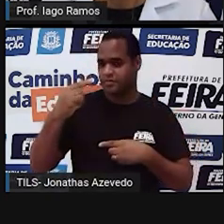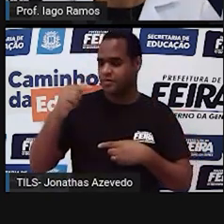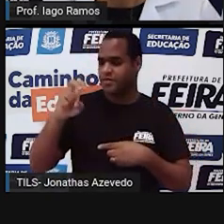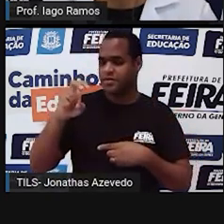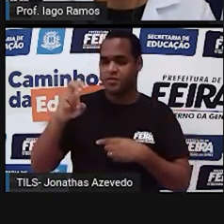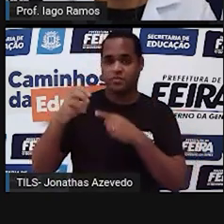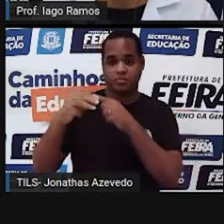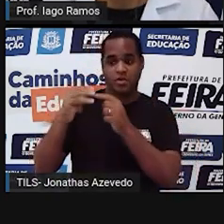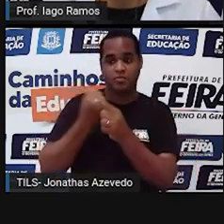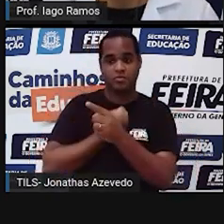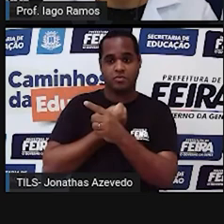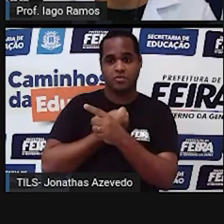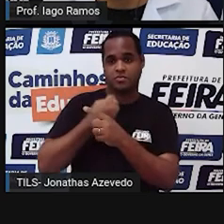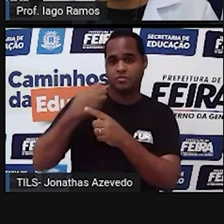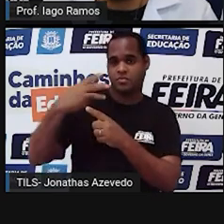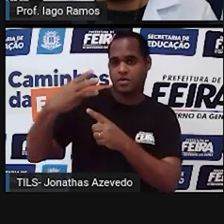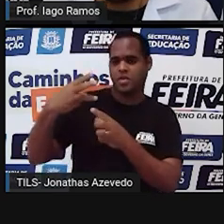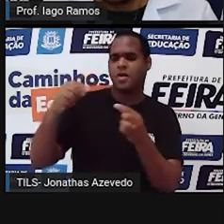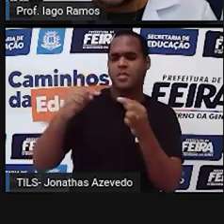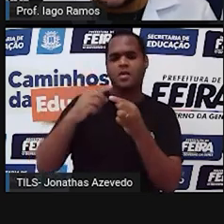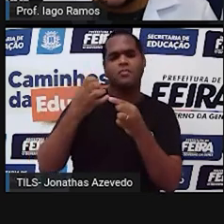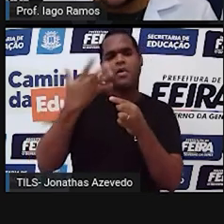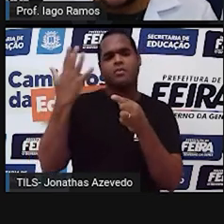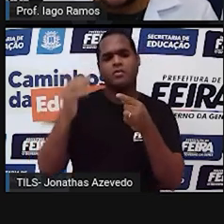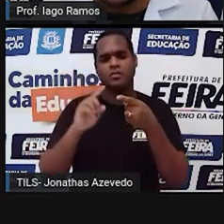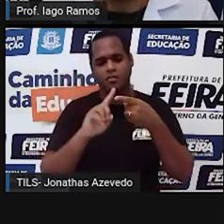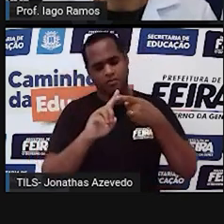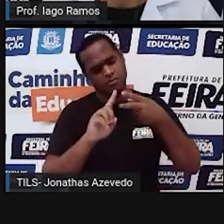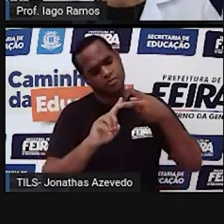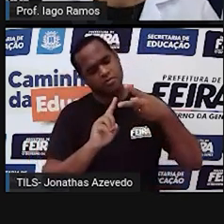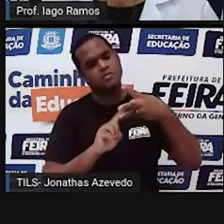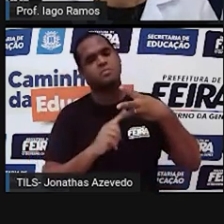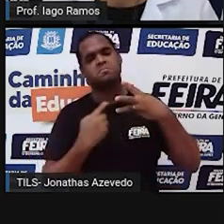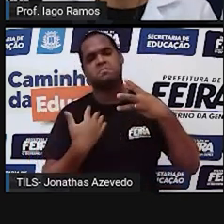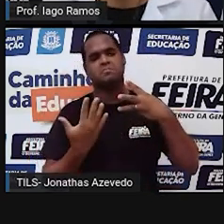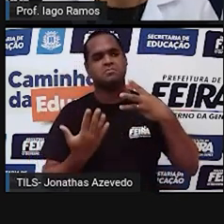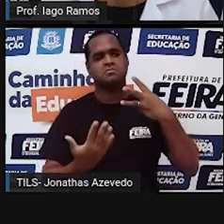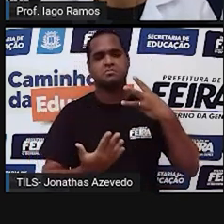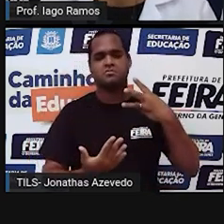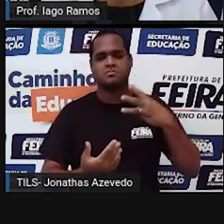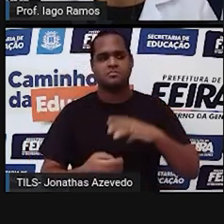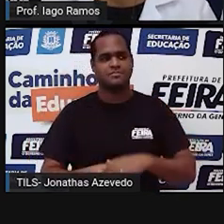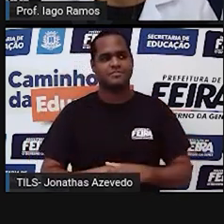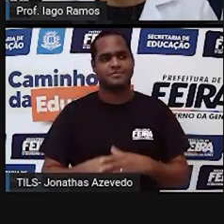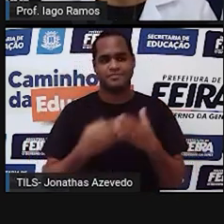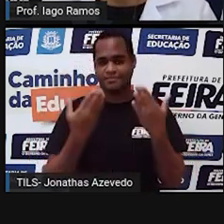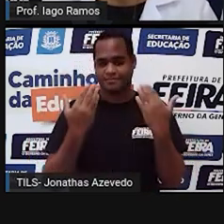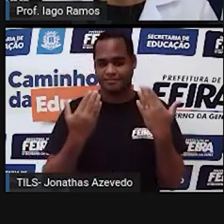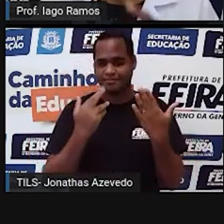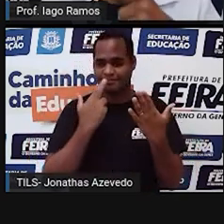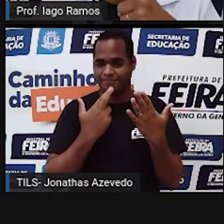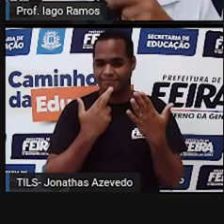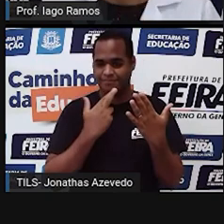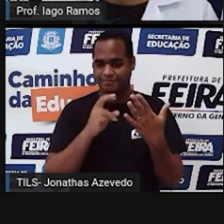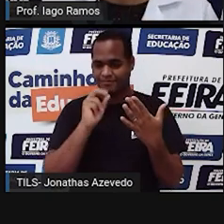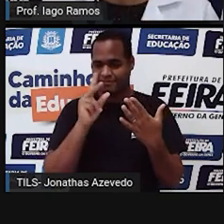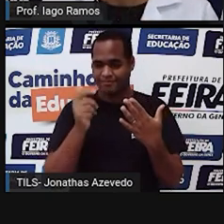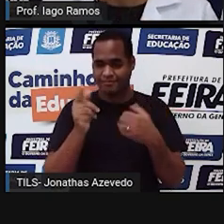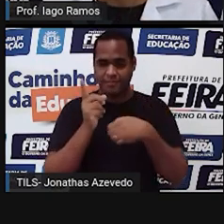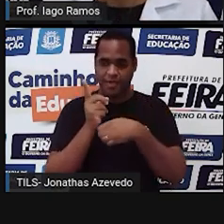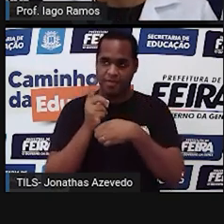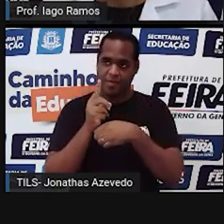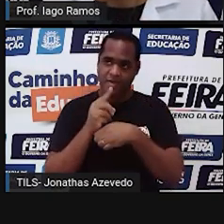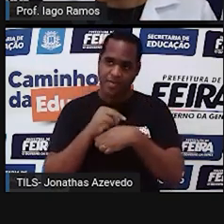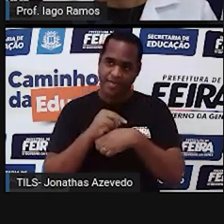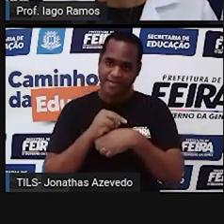está em qual dessas posições? Vamos lá anotando a sua resposta o tempo está